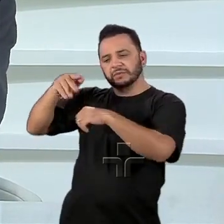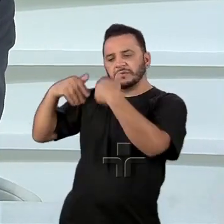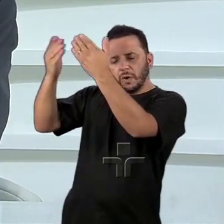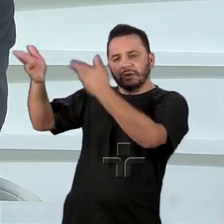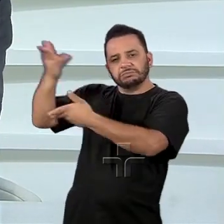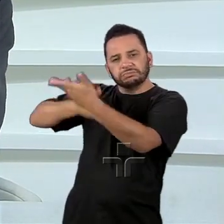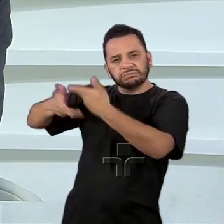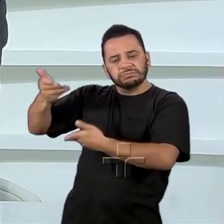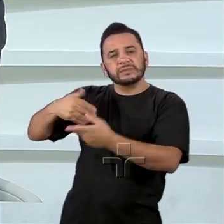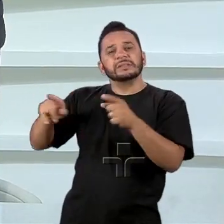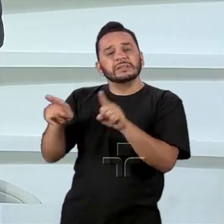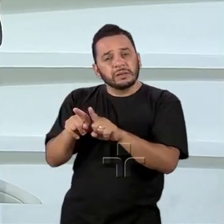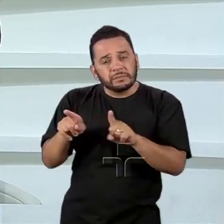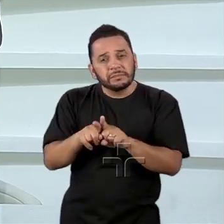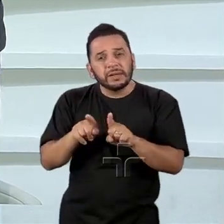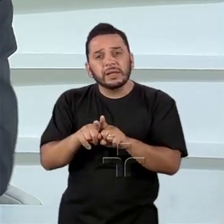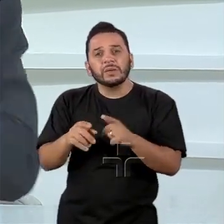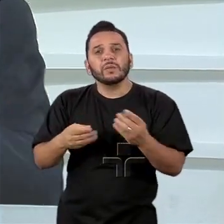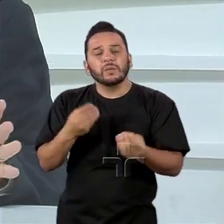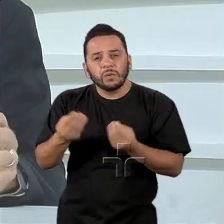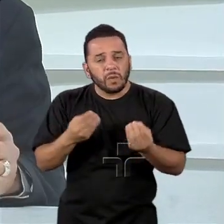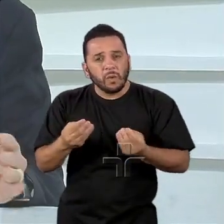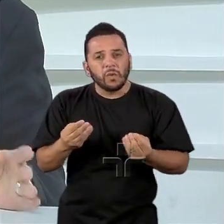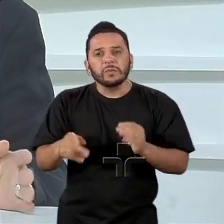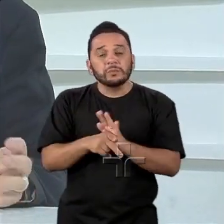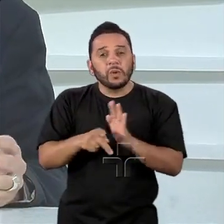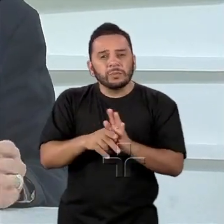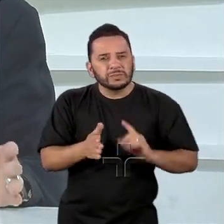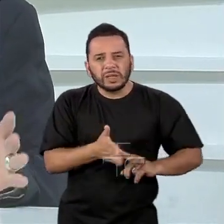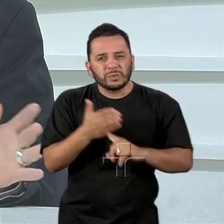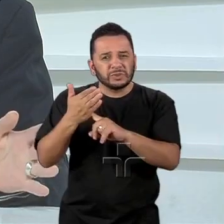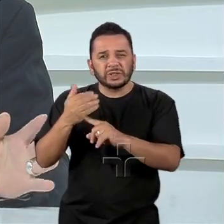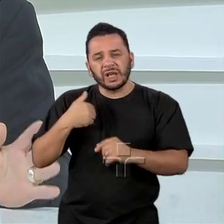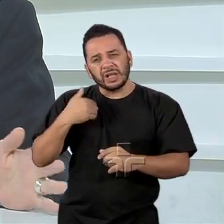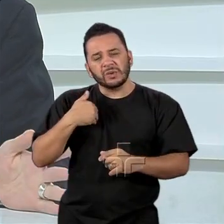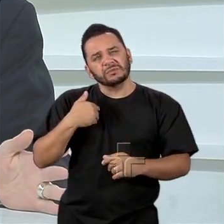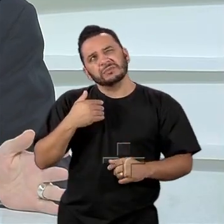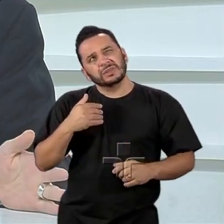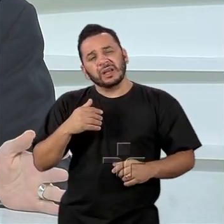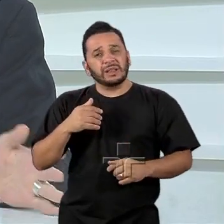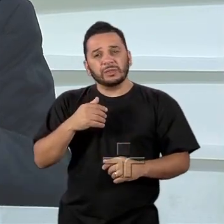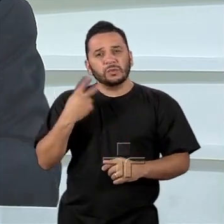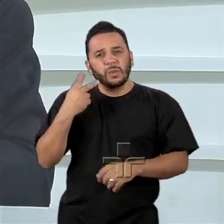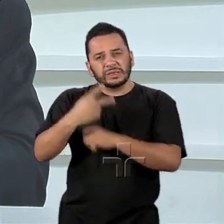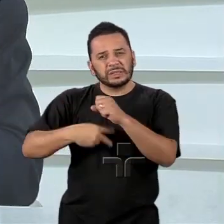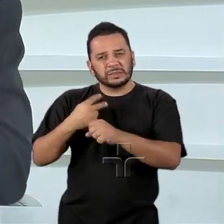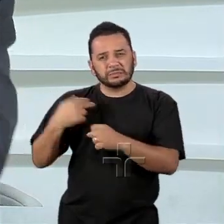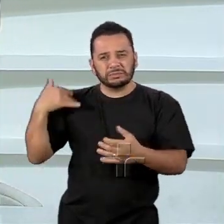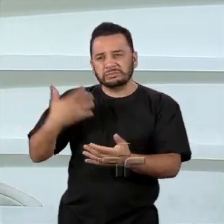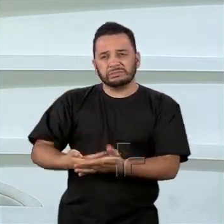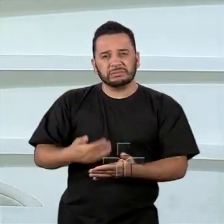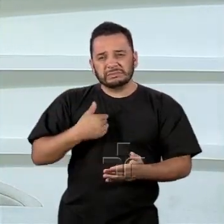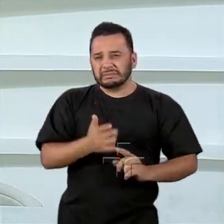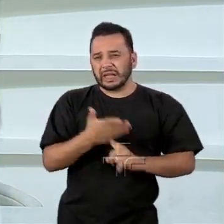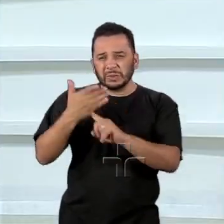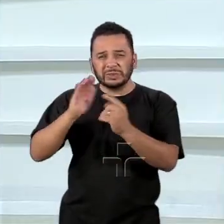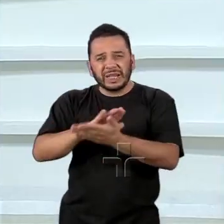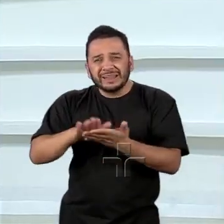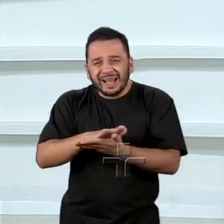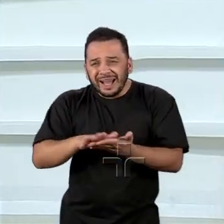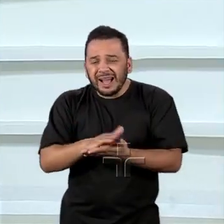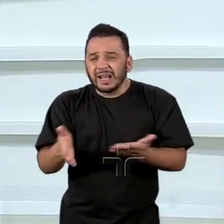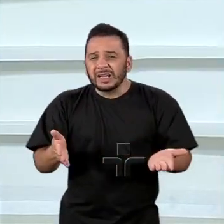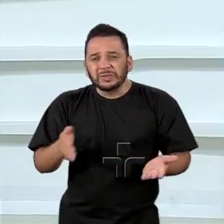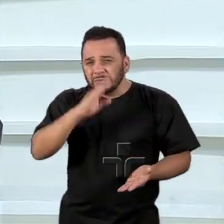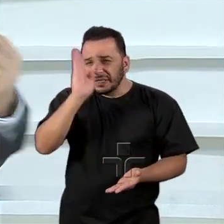é a política industrial tecnológica, que eu não vejo nesses dois últimos anos. Isso fragiliza muito o papel